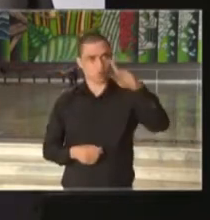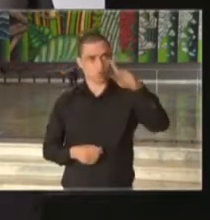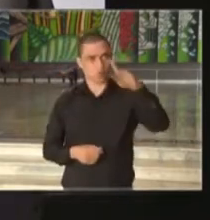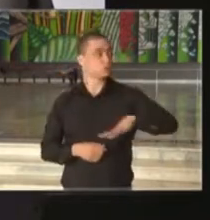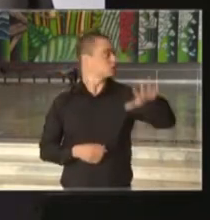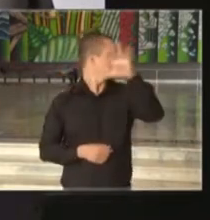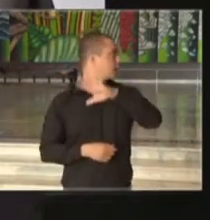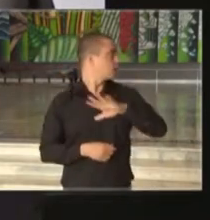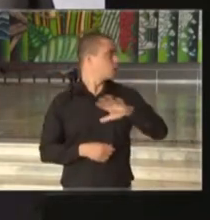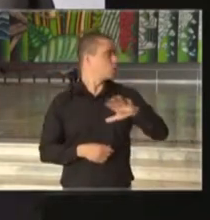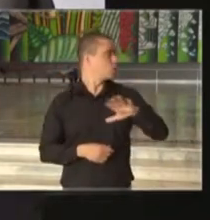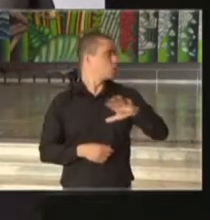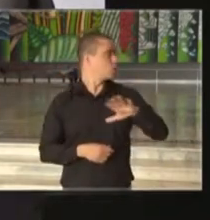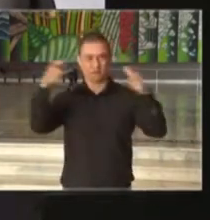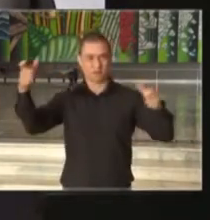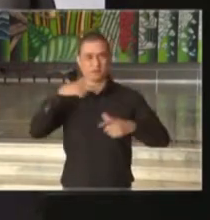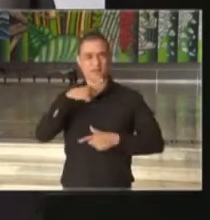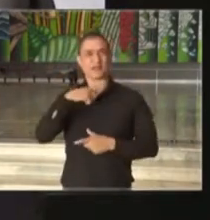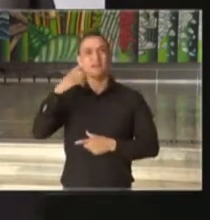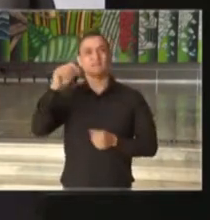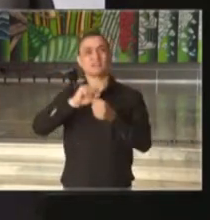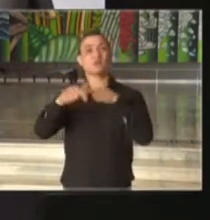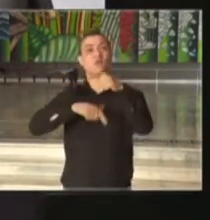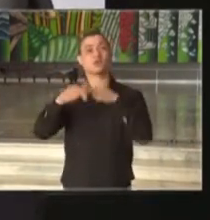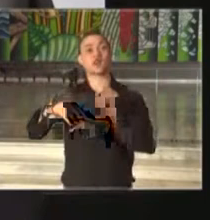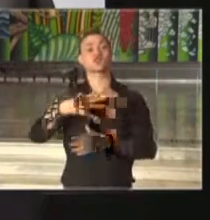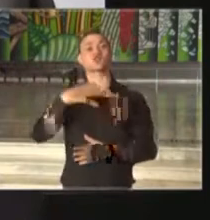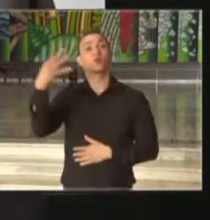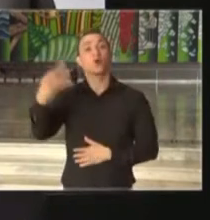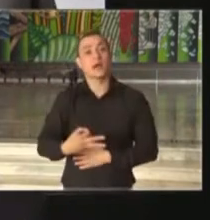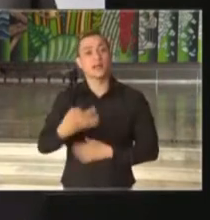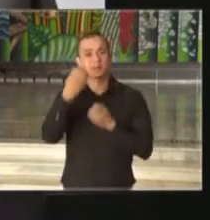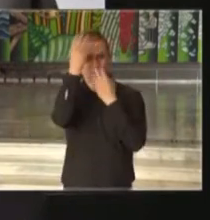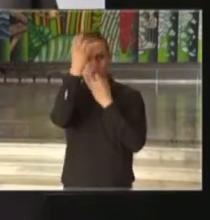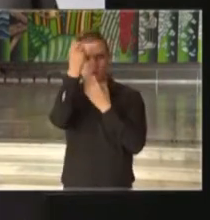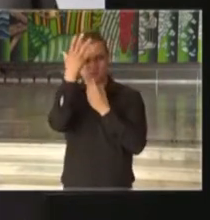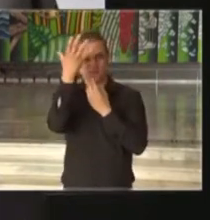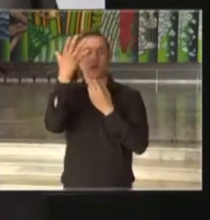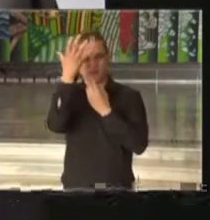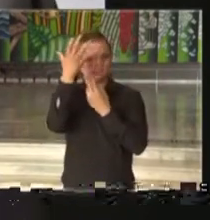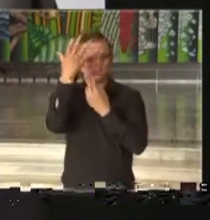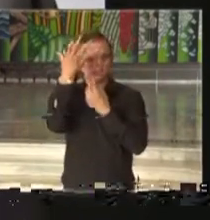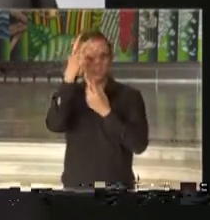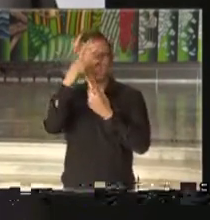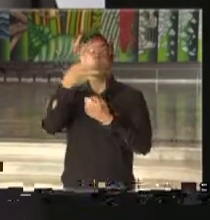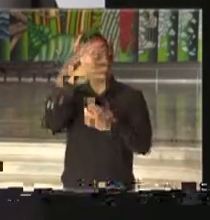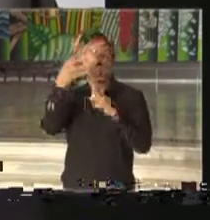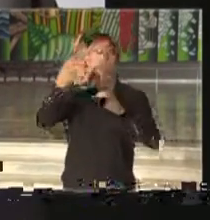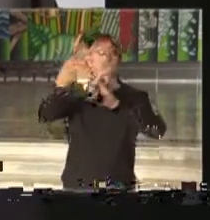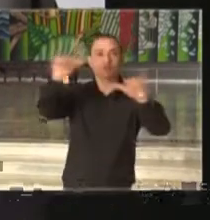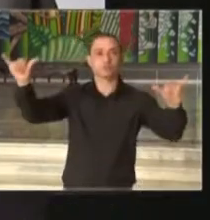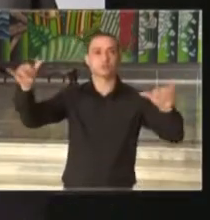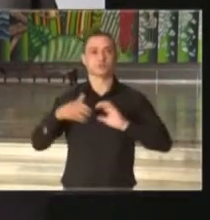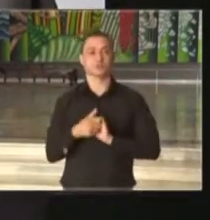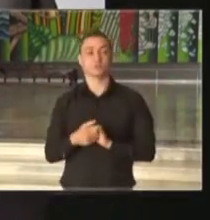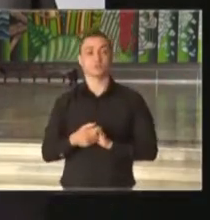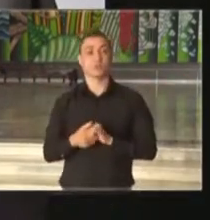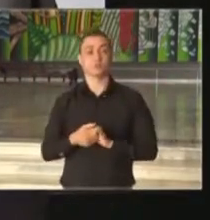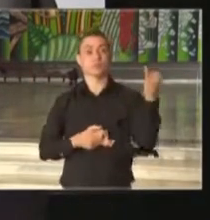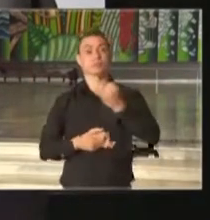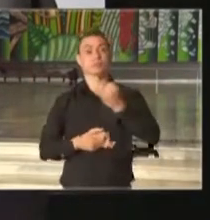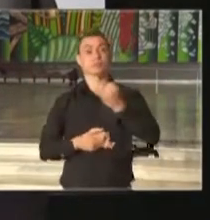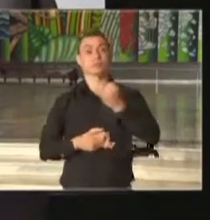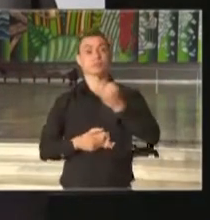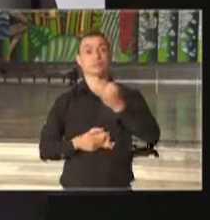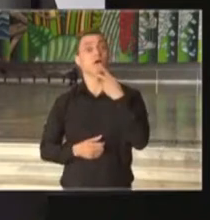majoritária, vem tratando de forma correta as informações para a opinião pública. sempre importante ressaltar